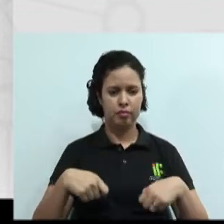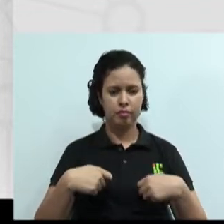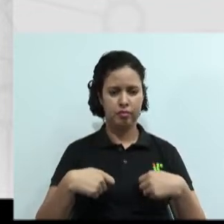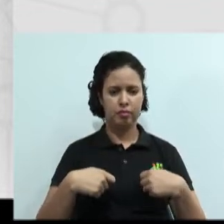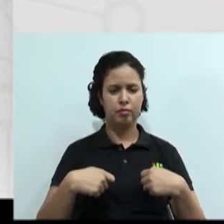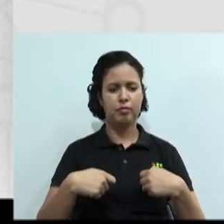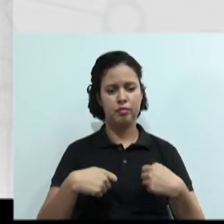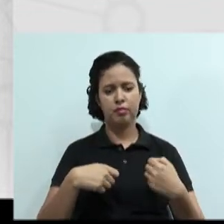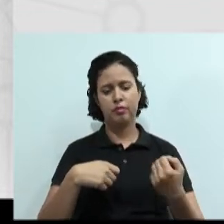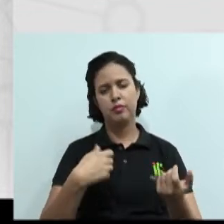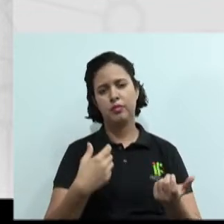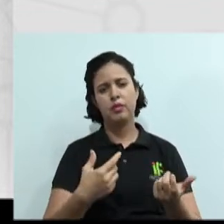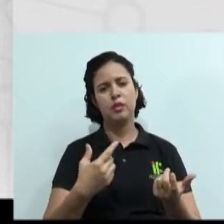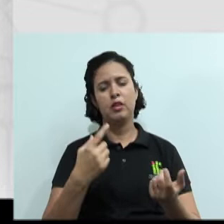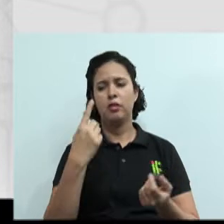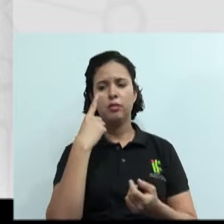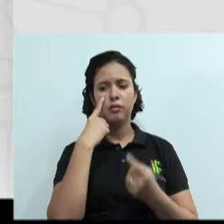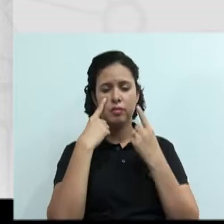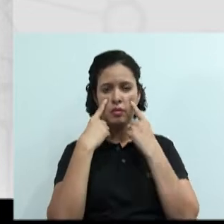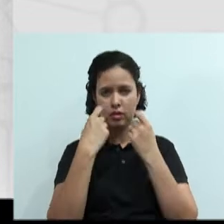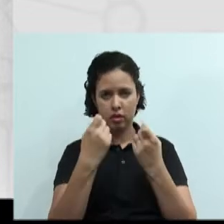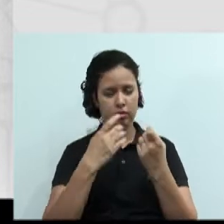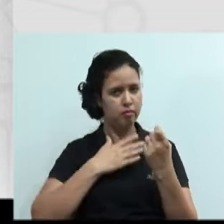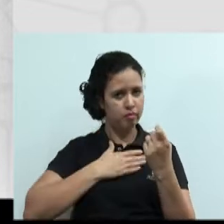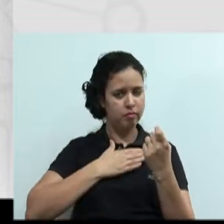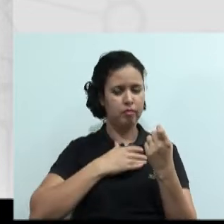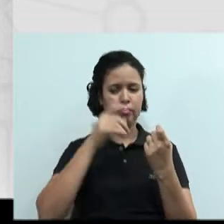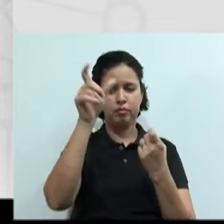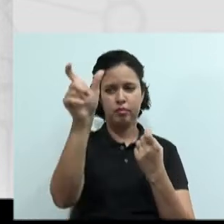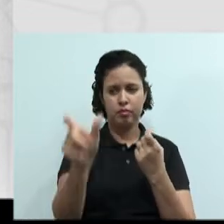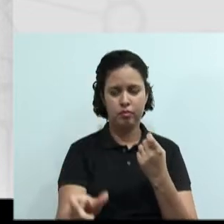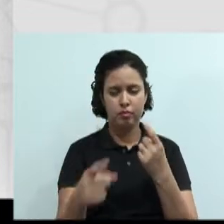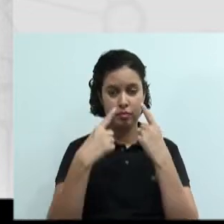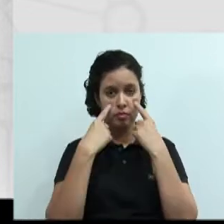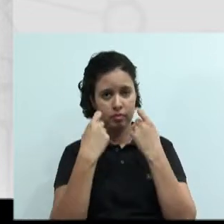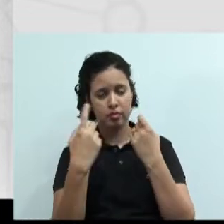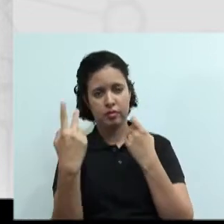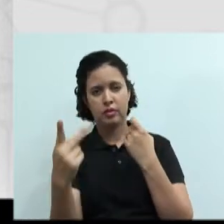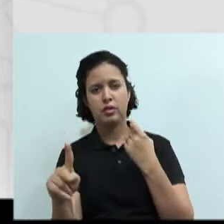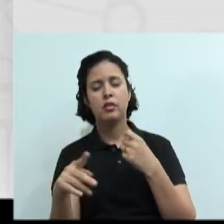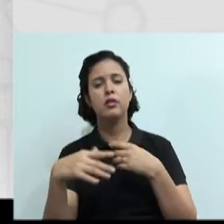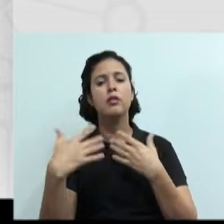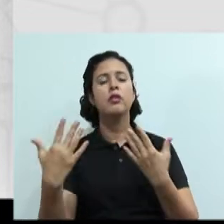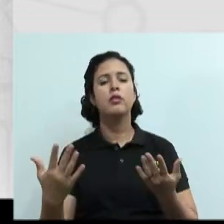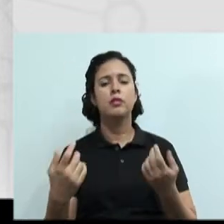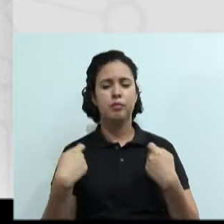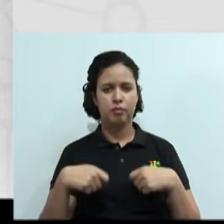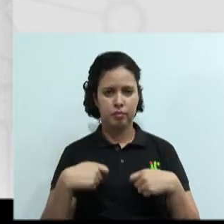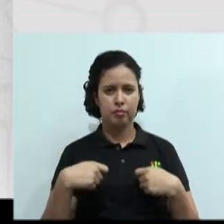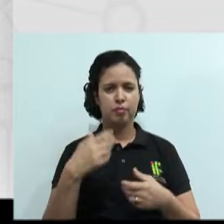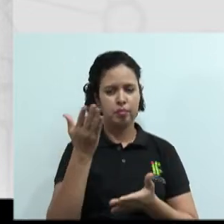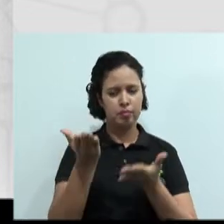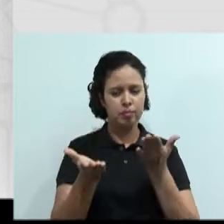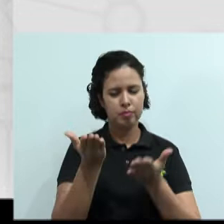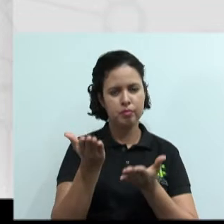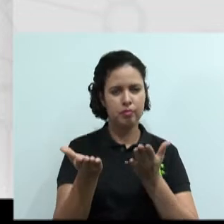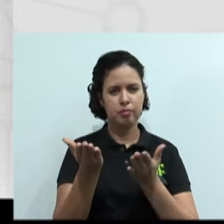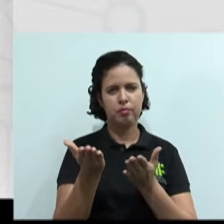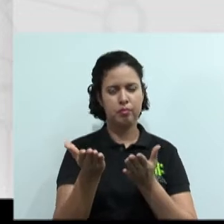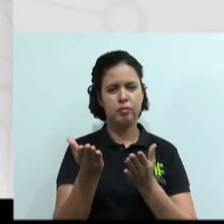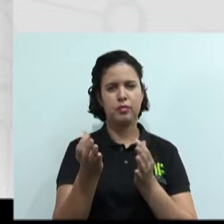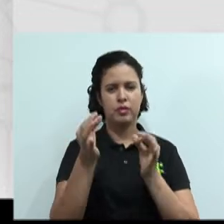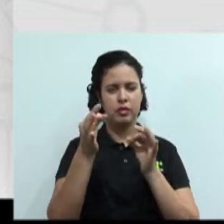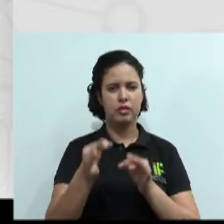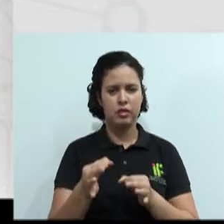interesses de você, qual é o interesse do outro. Então, é preciso estar bem alinhado, bem detalhado esse interesse para que nenhuma das partes possa se